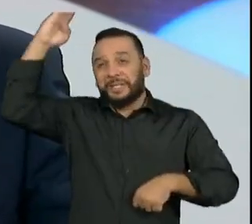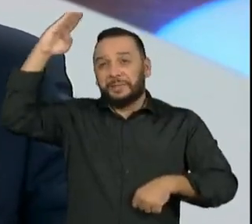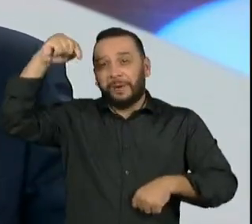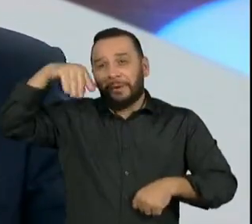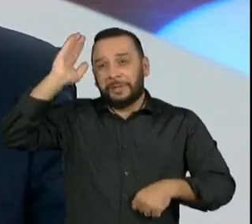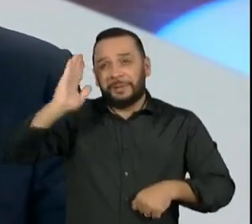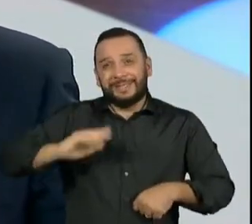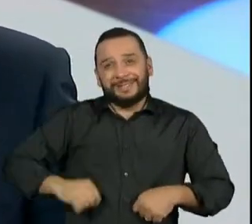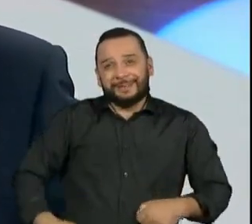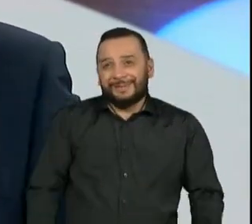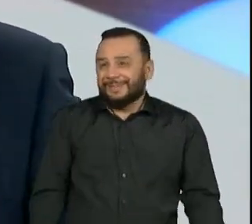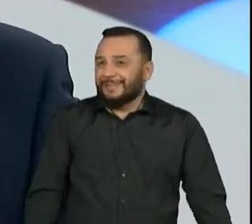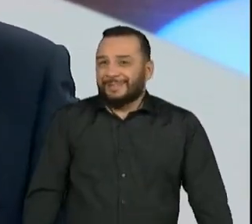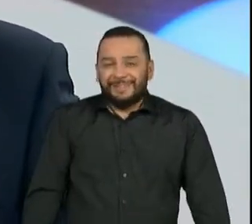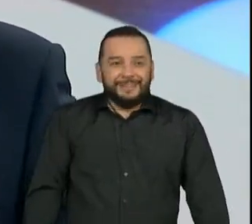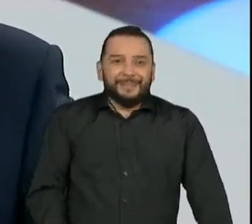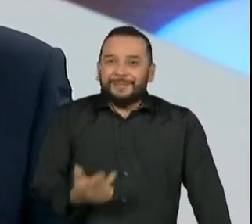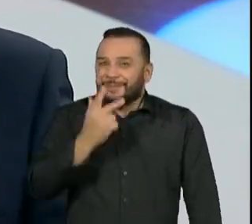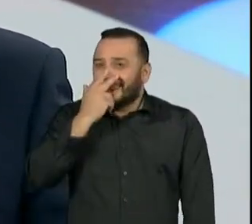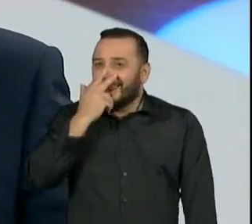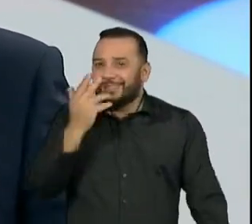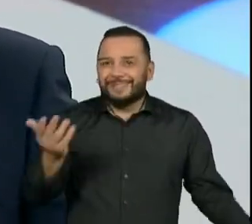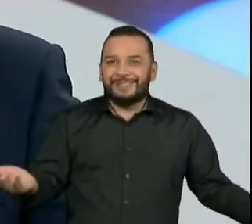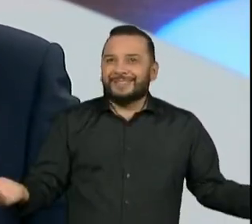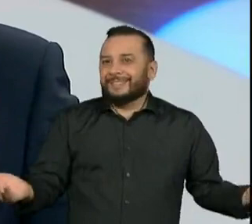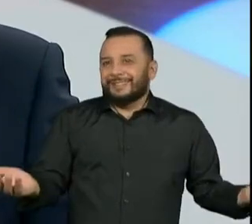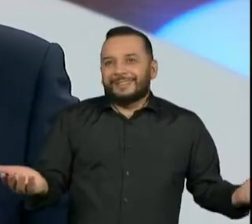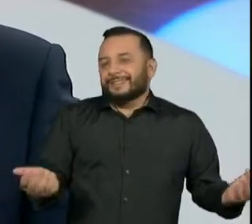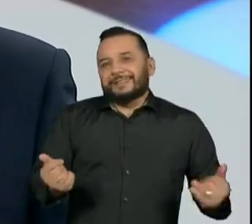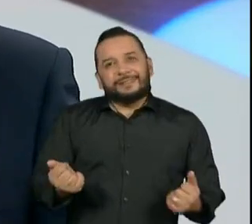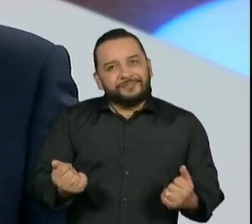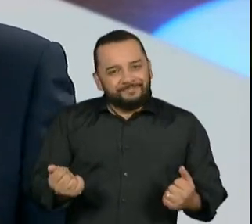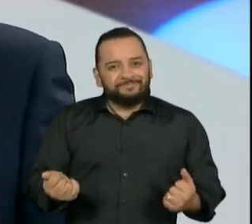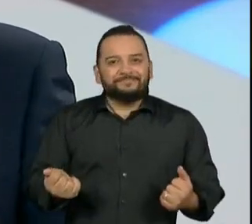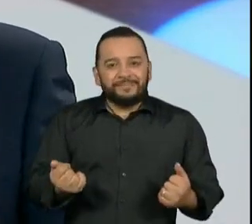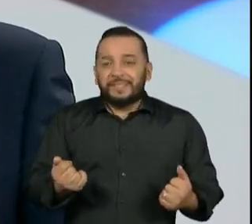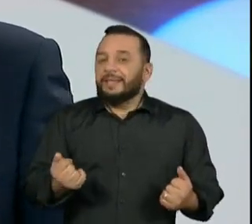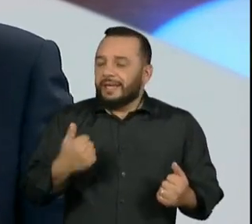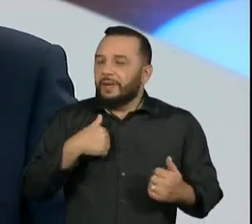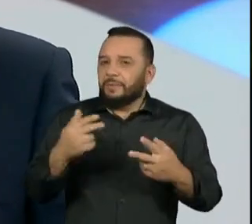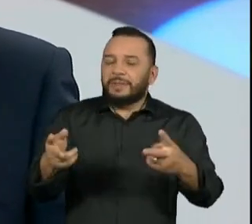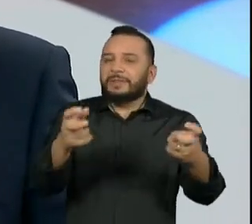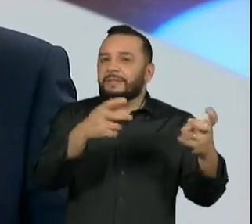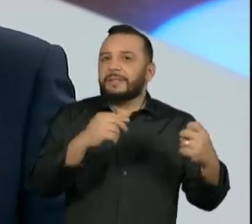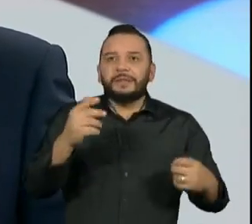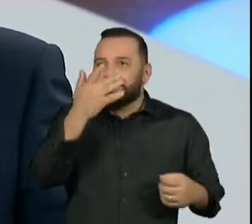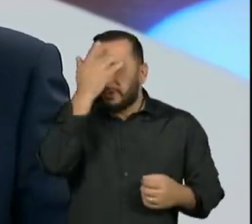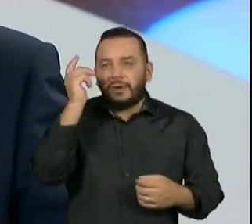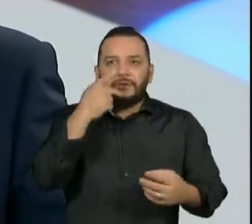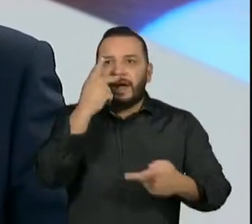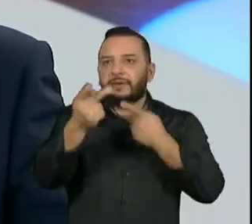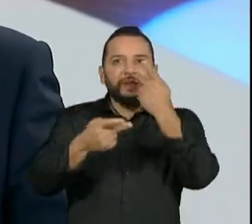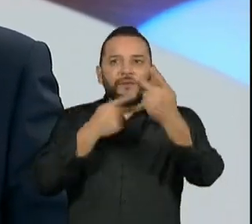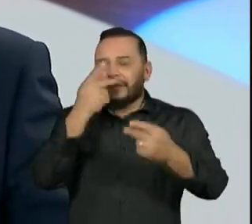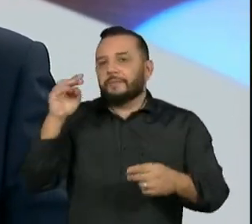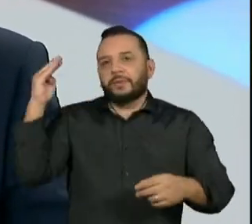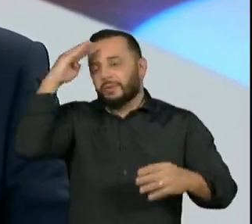Brasil, também seria a principal preocupação. É uma constatação. Mas, em segundo lugar, eu acho que há